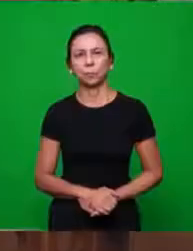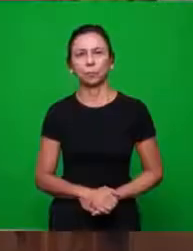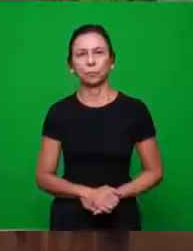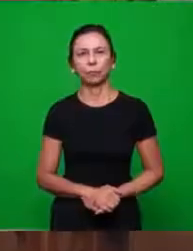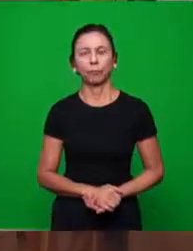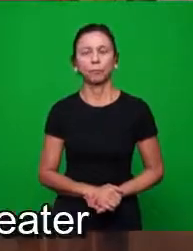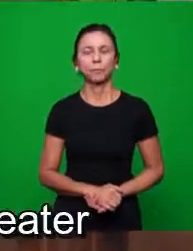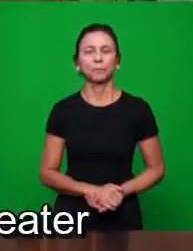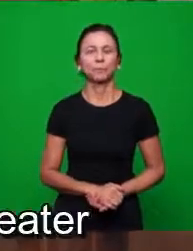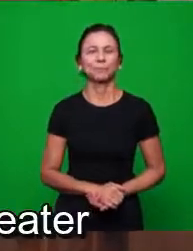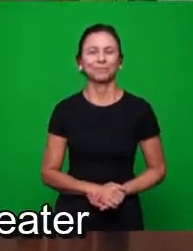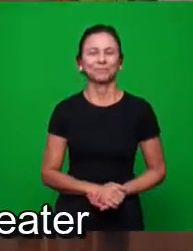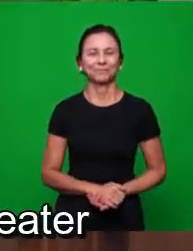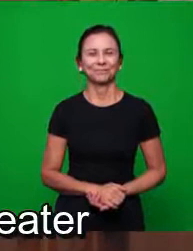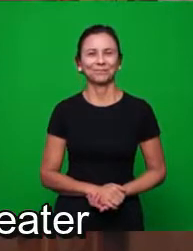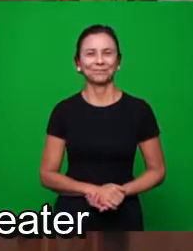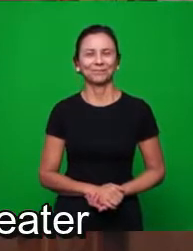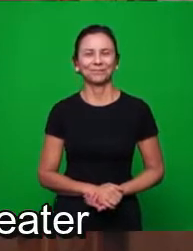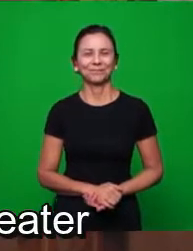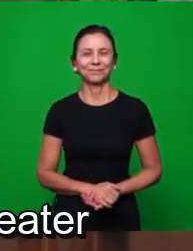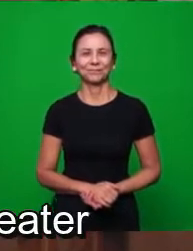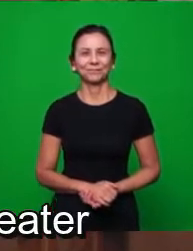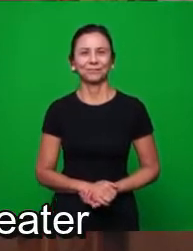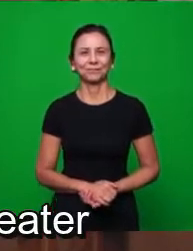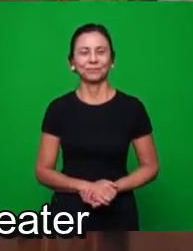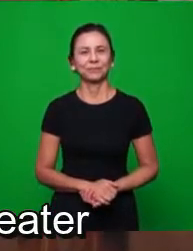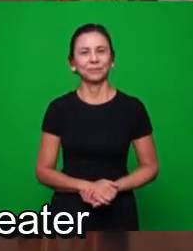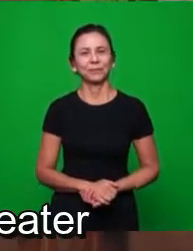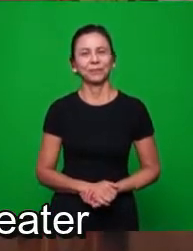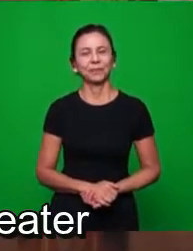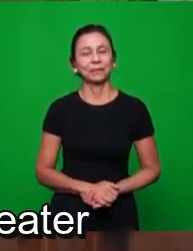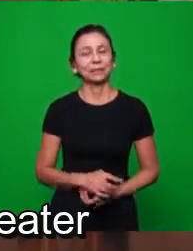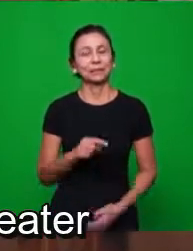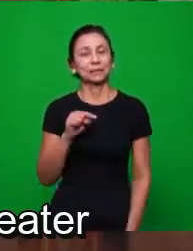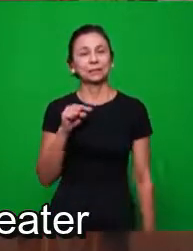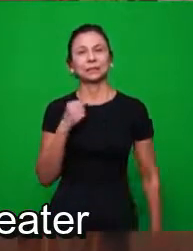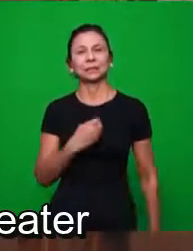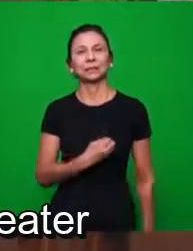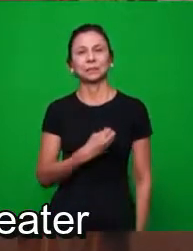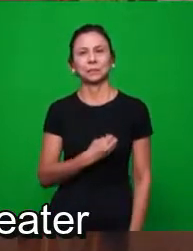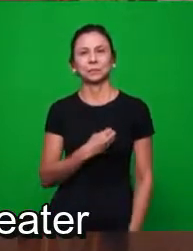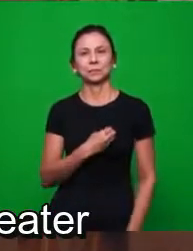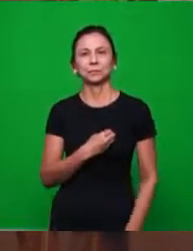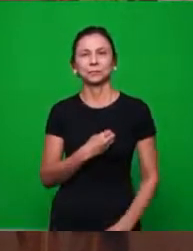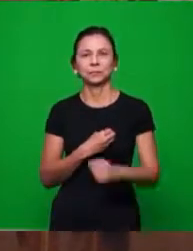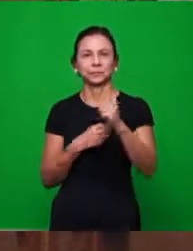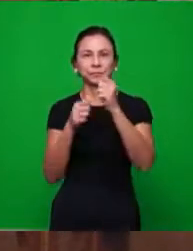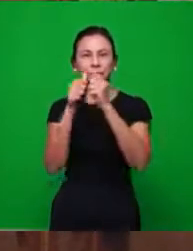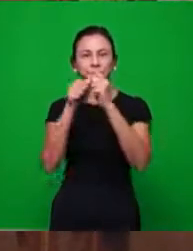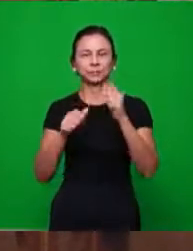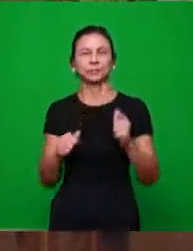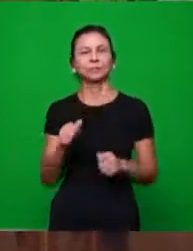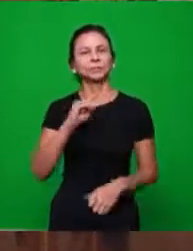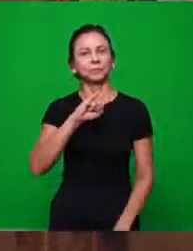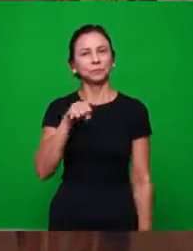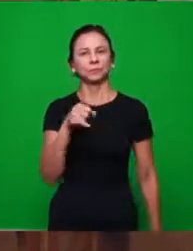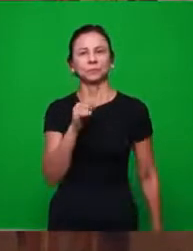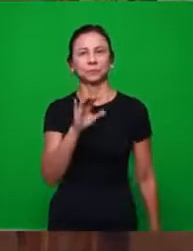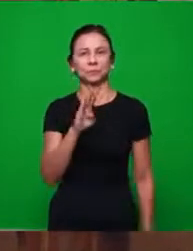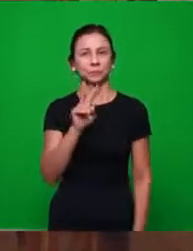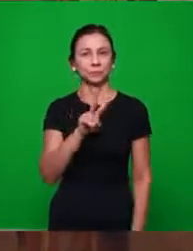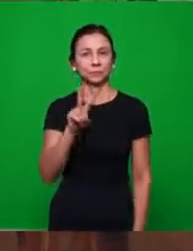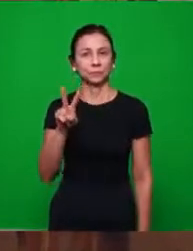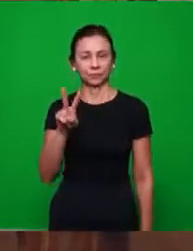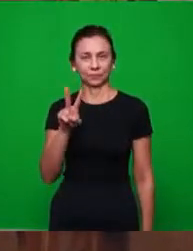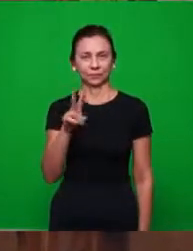Bem, irmãos, estamos falando do Arfiteatro de Jaburuna, em Vila